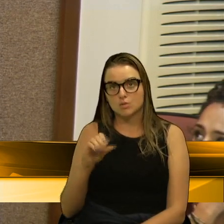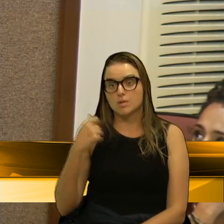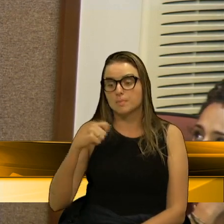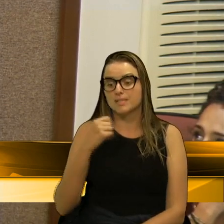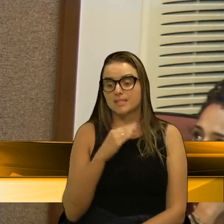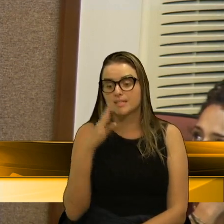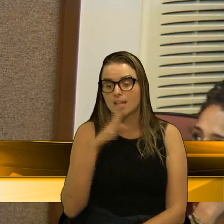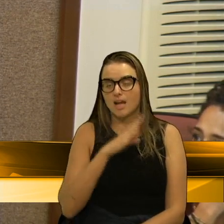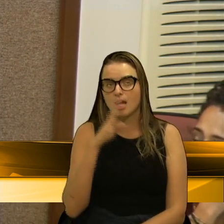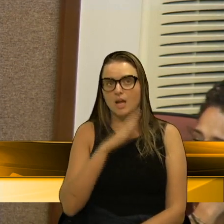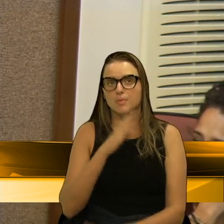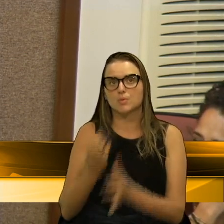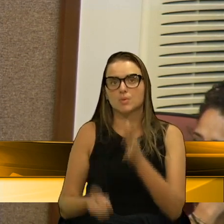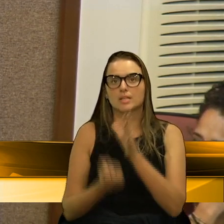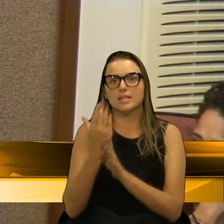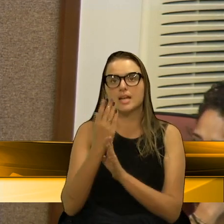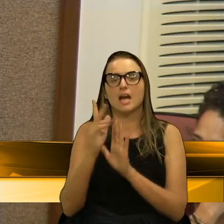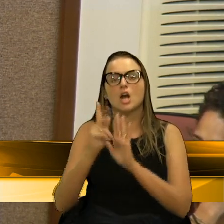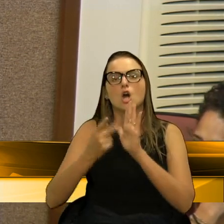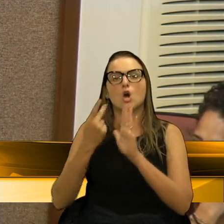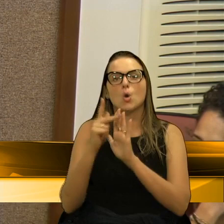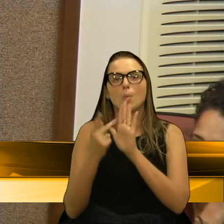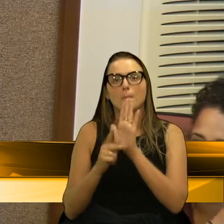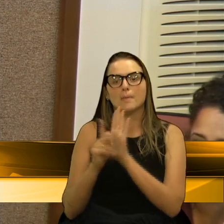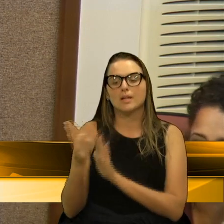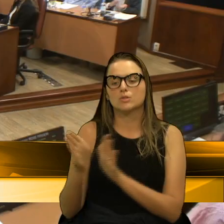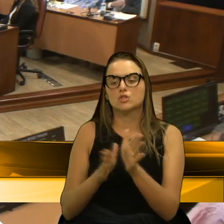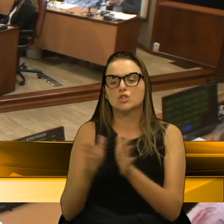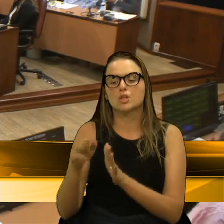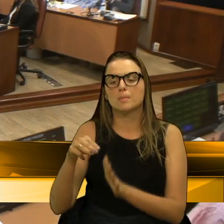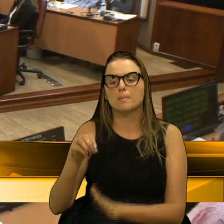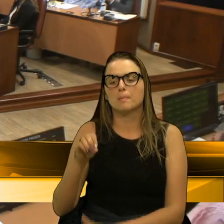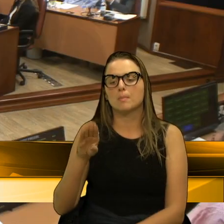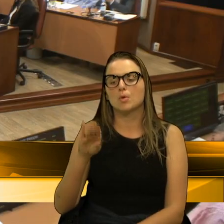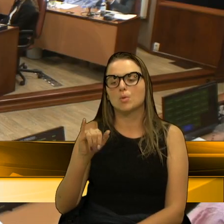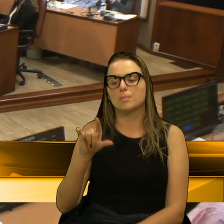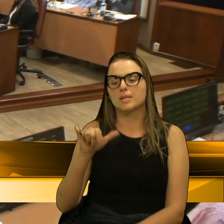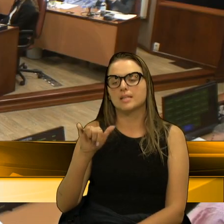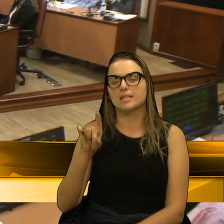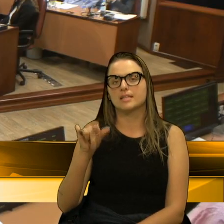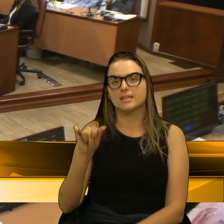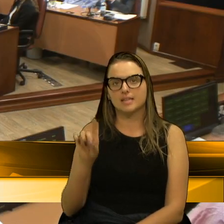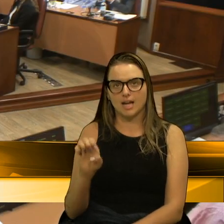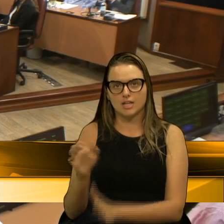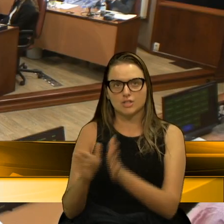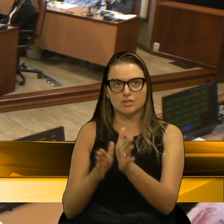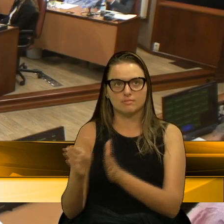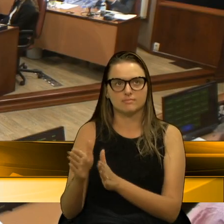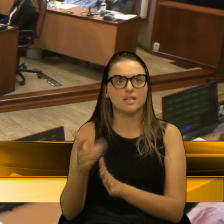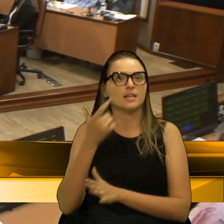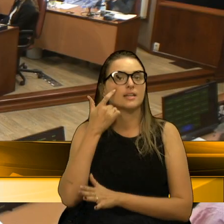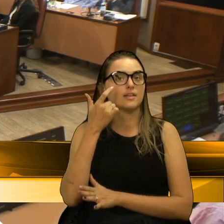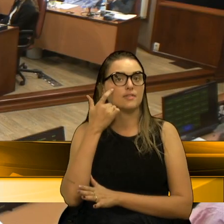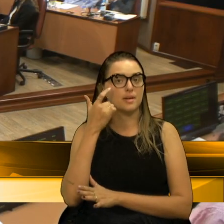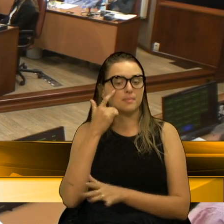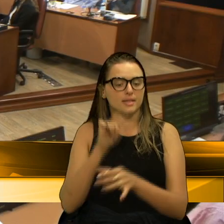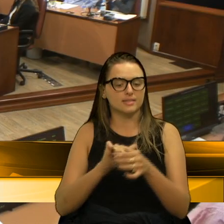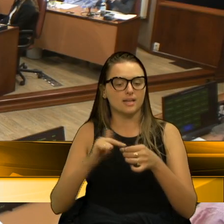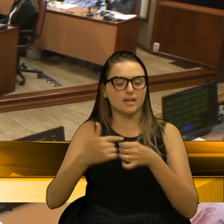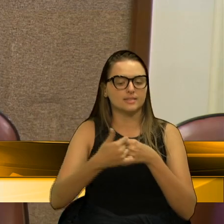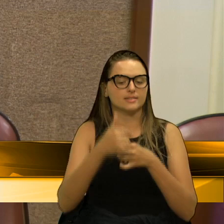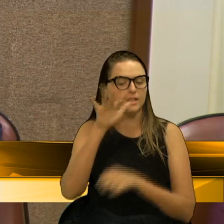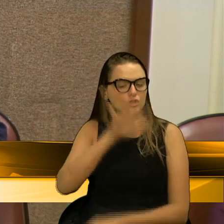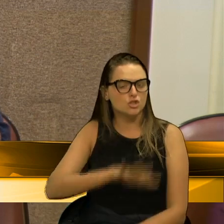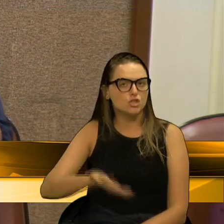criar o plano de mobilidade urbana para o município de Caxias do Sul, que isso vai pensar a cidade como toda